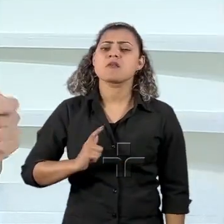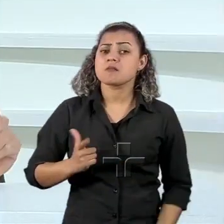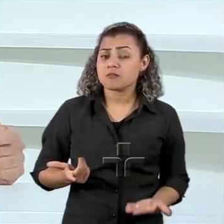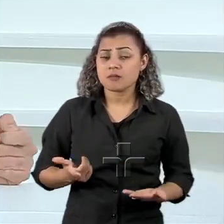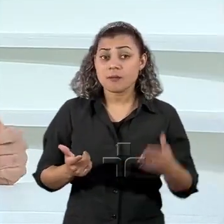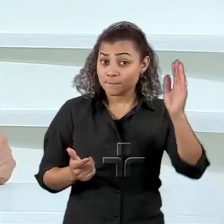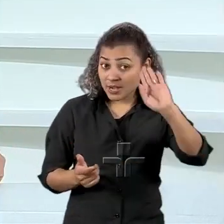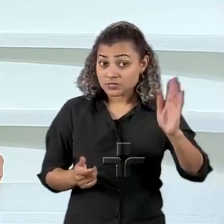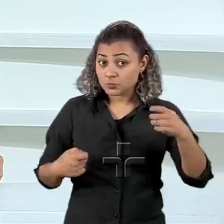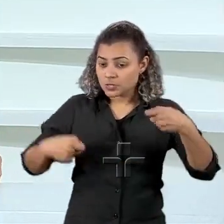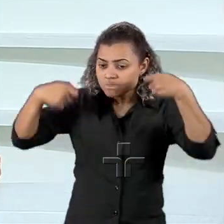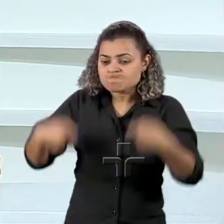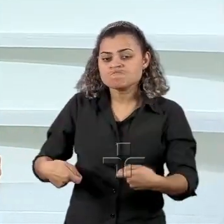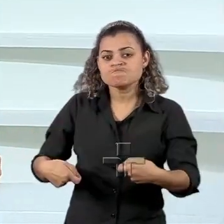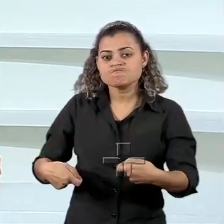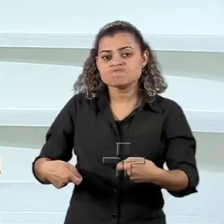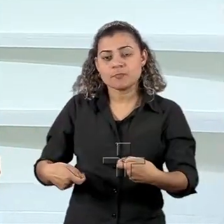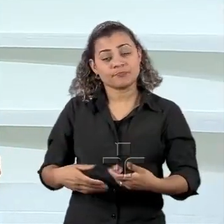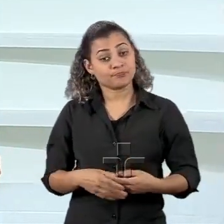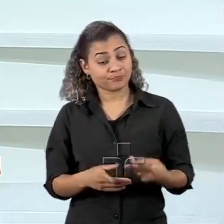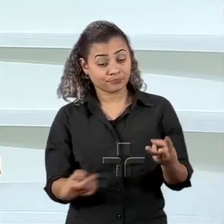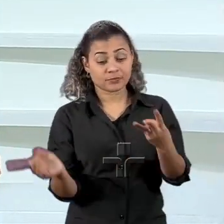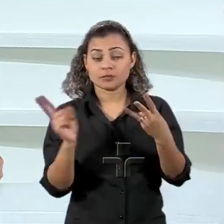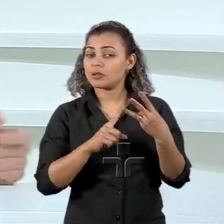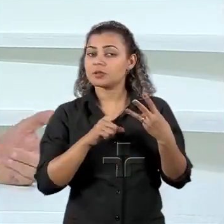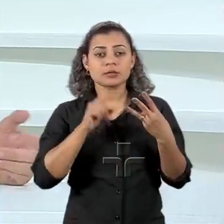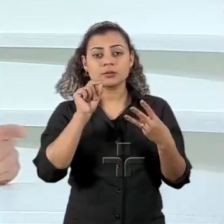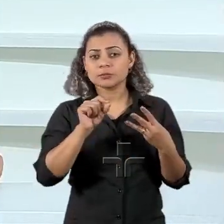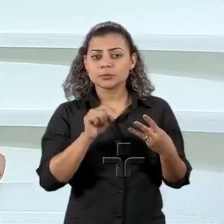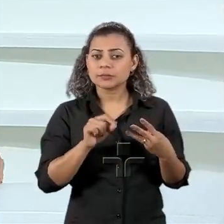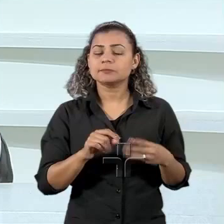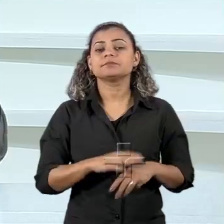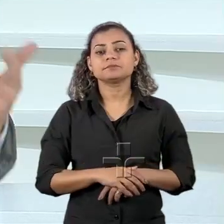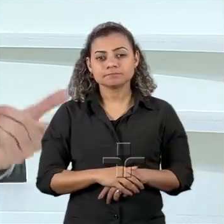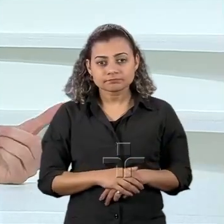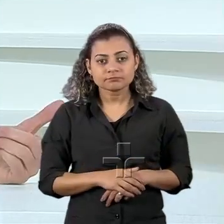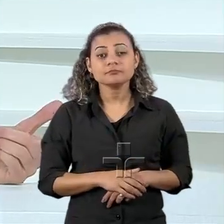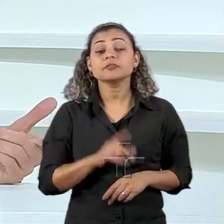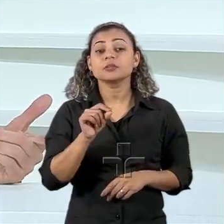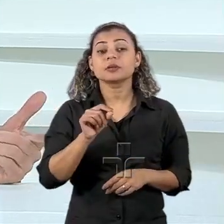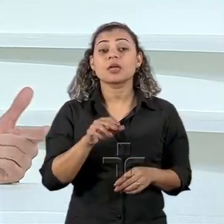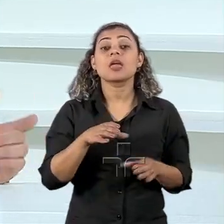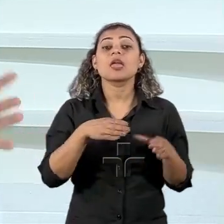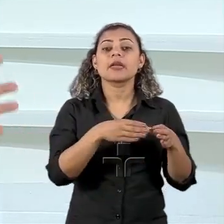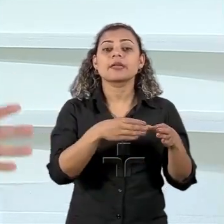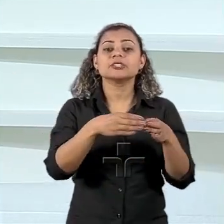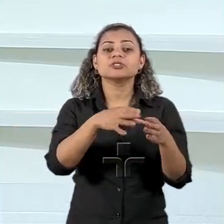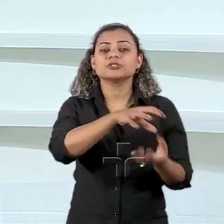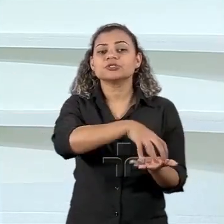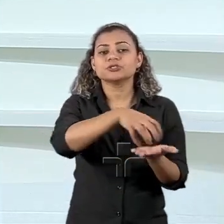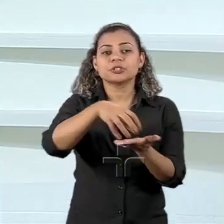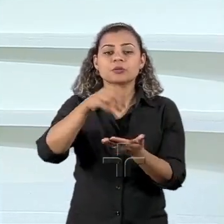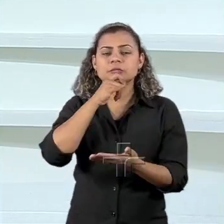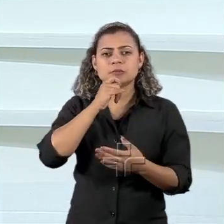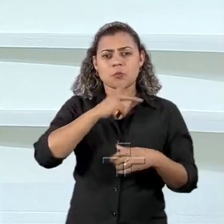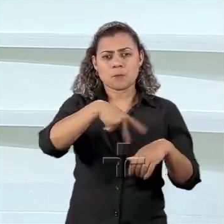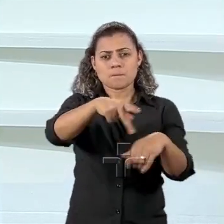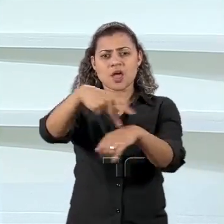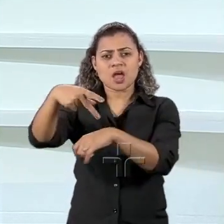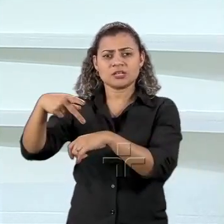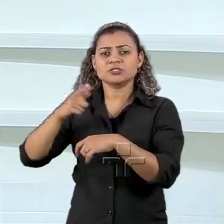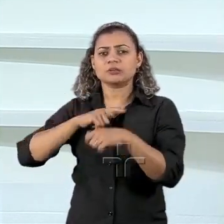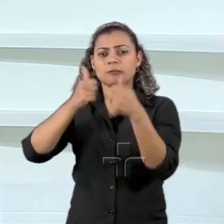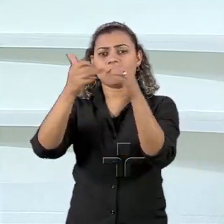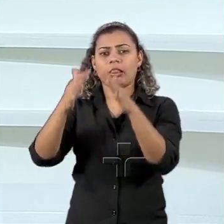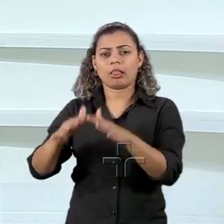que ser um pouco mais assertivo e a terceira dimensão que lembrou bem o Almancio é a dimensão regional os países que estão impactados pela crise